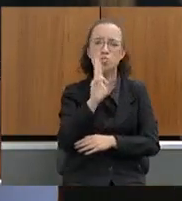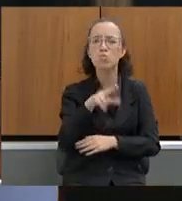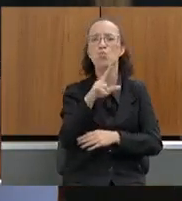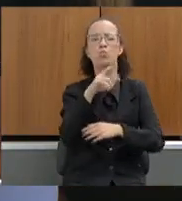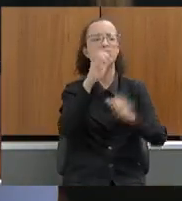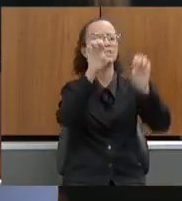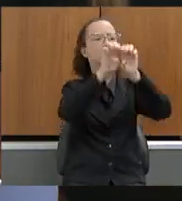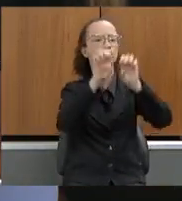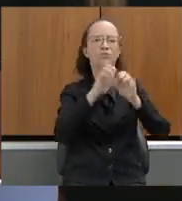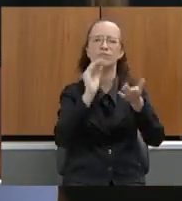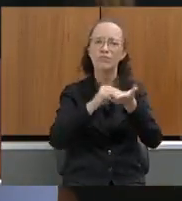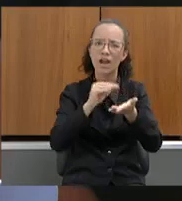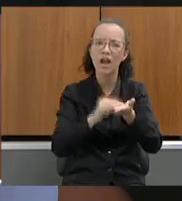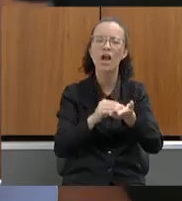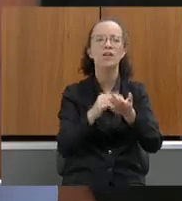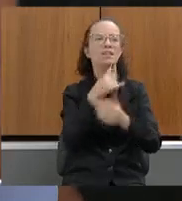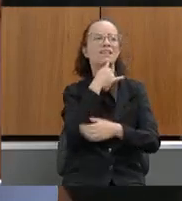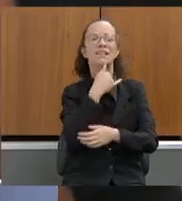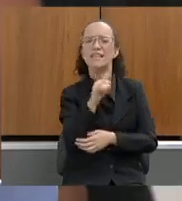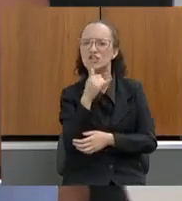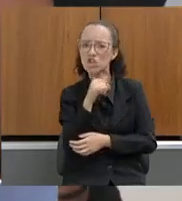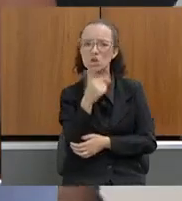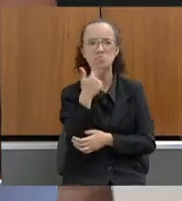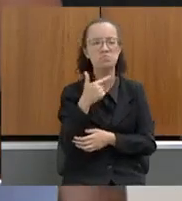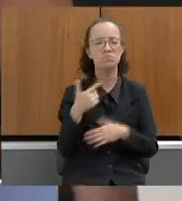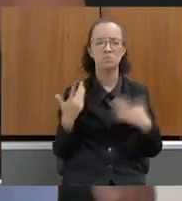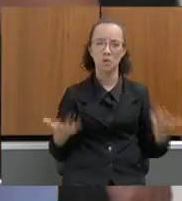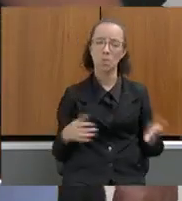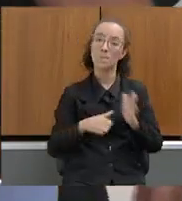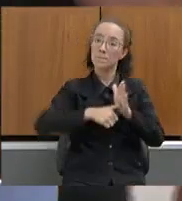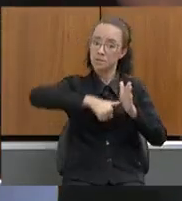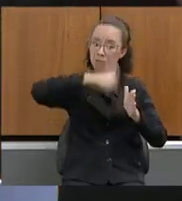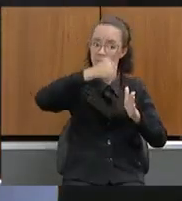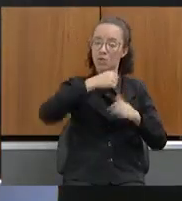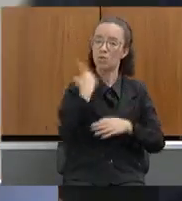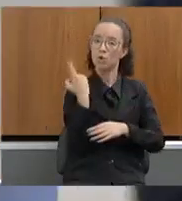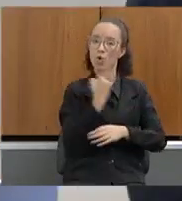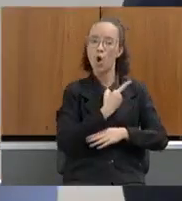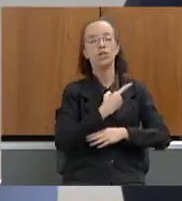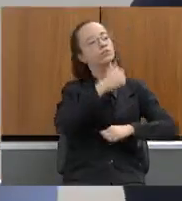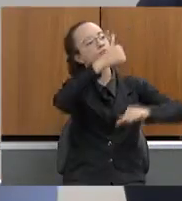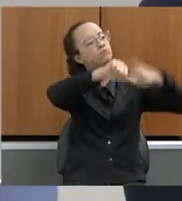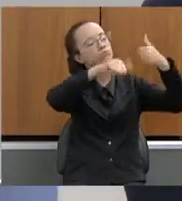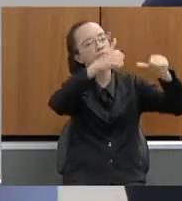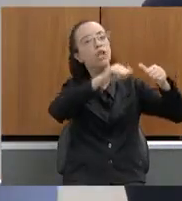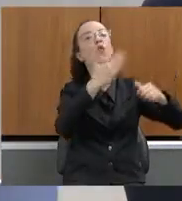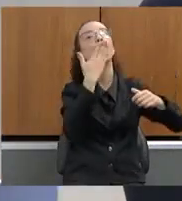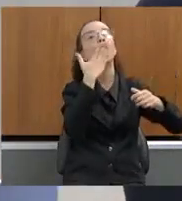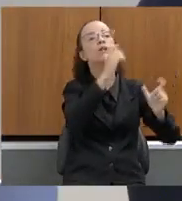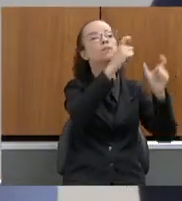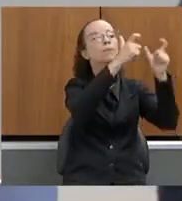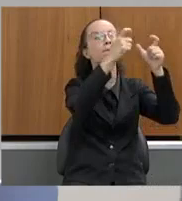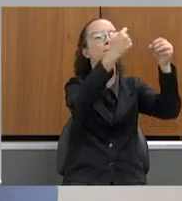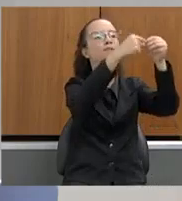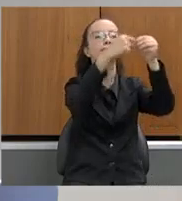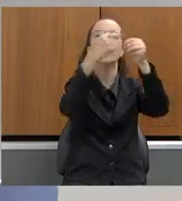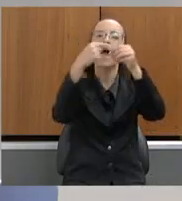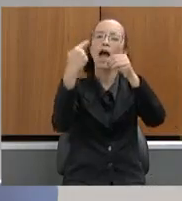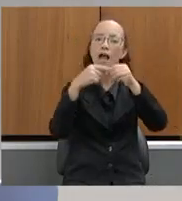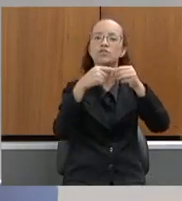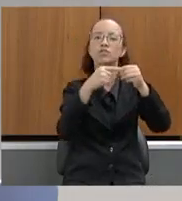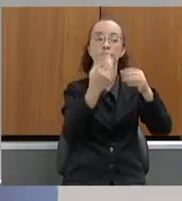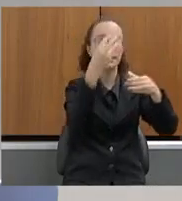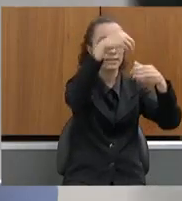não equipados, poços sem energia ligada. Então, primeiro, nós fizemos esse diagnóstico para ver quais eram aqueles municípios dentro do